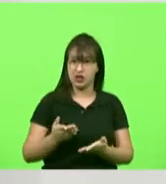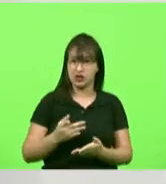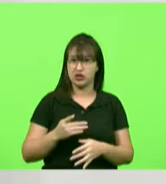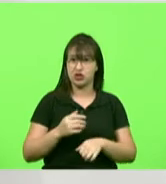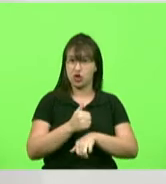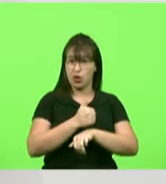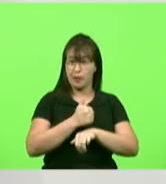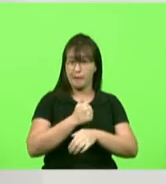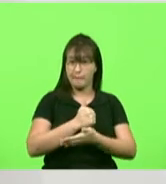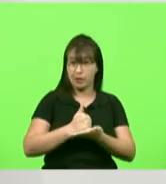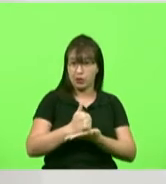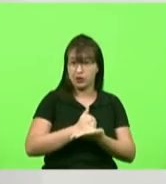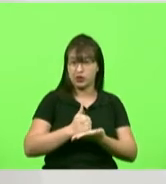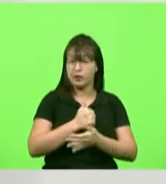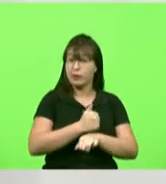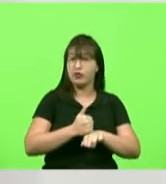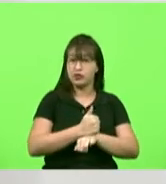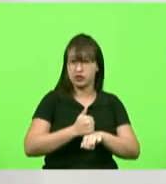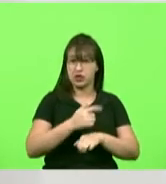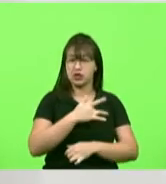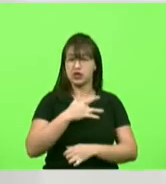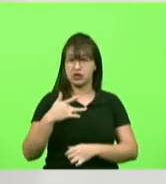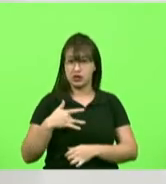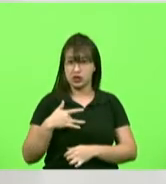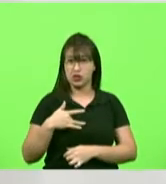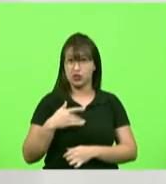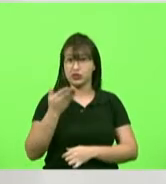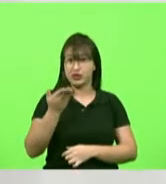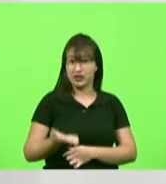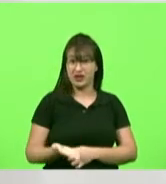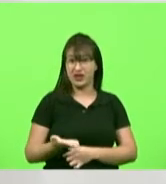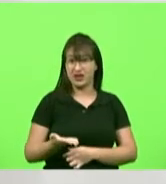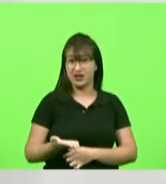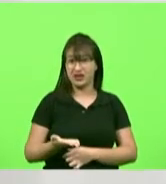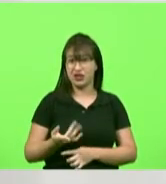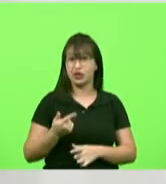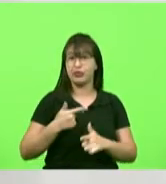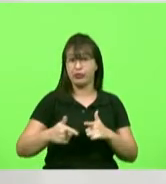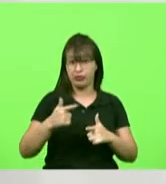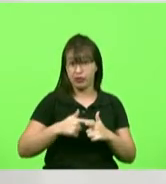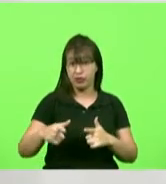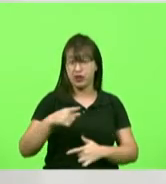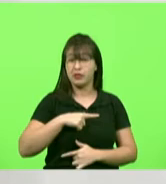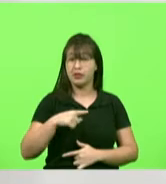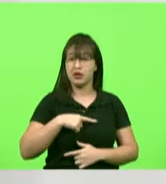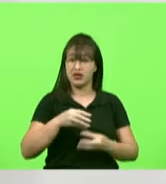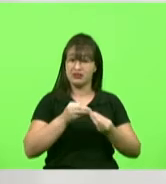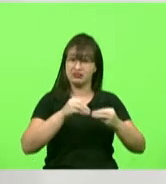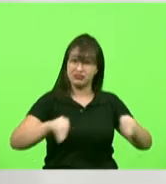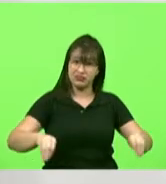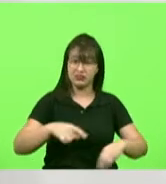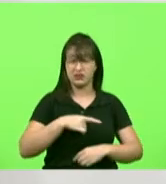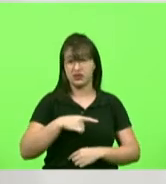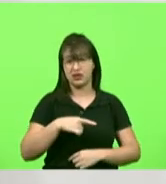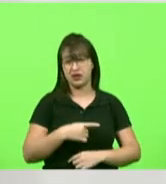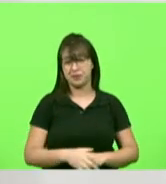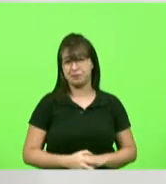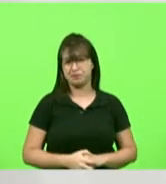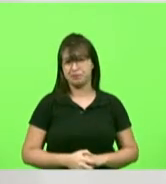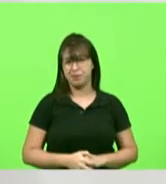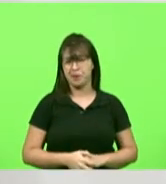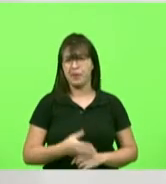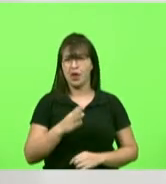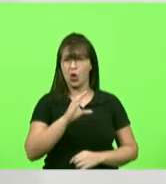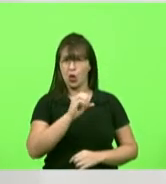estão sendo extremamente prejudicados eu acredito que quando foi feito ali quando o